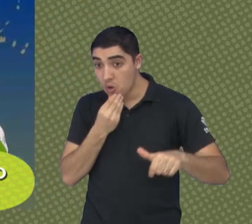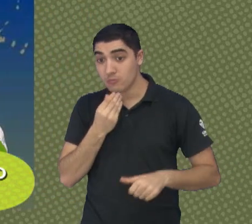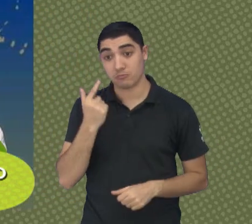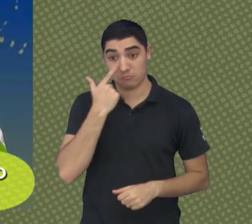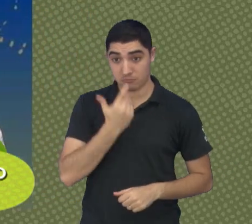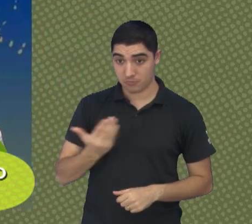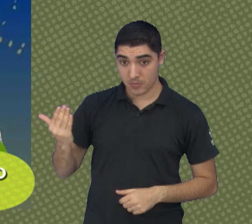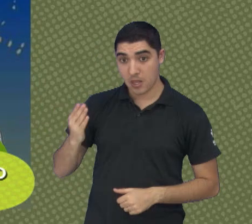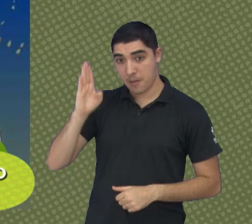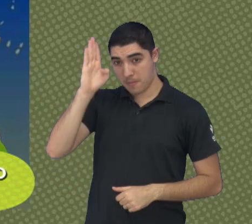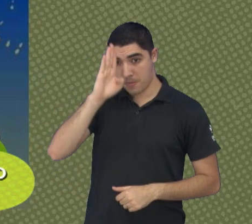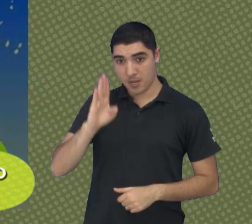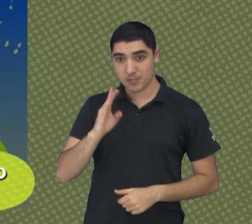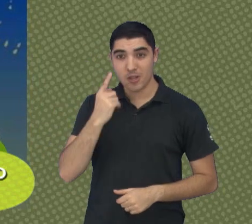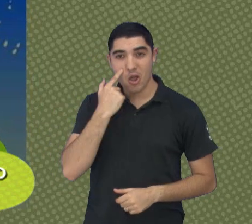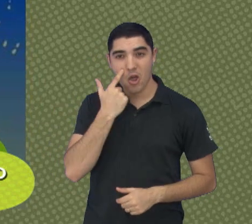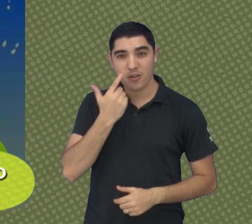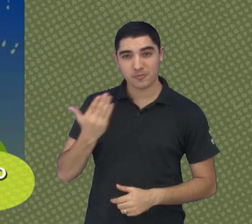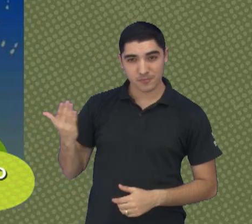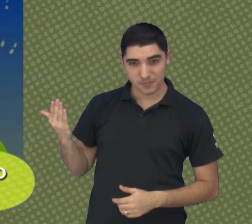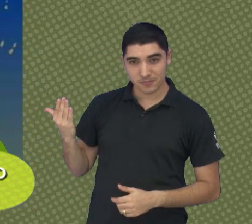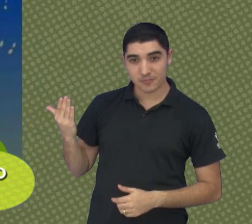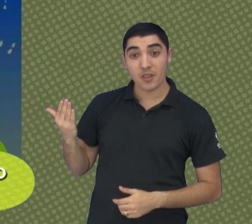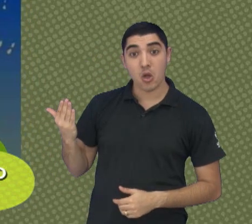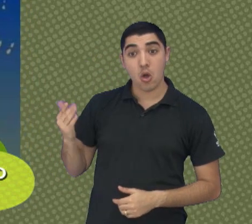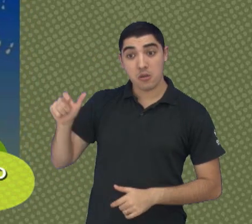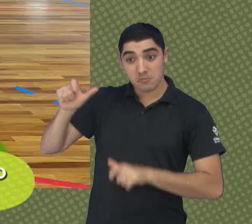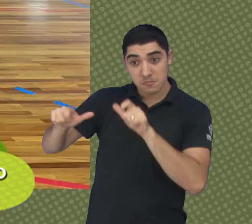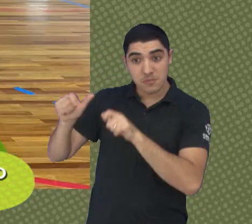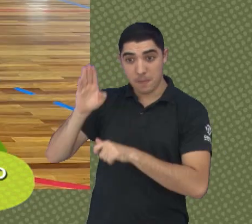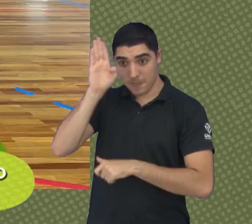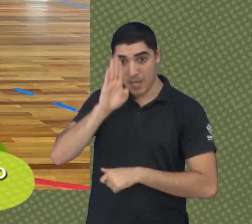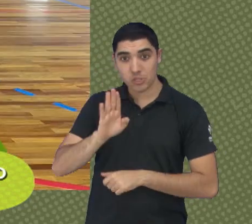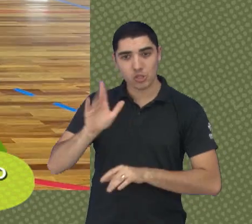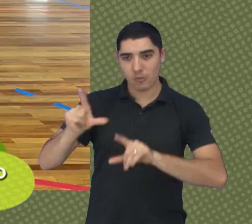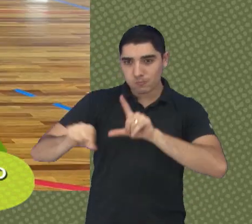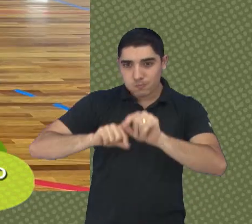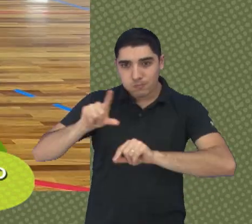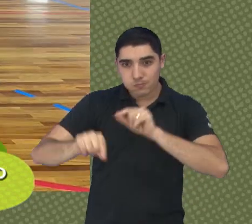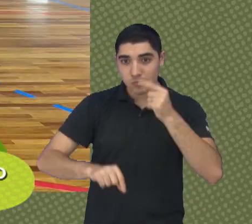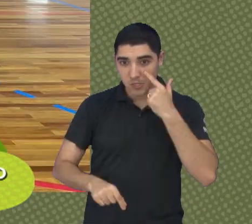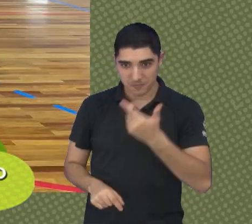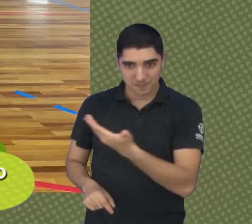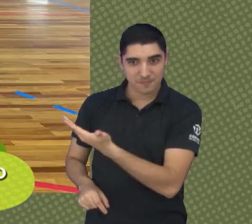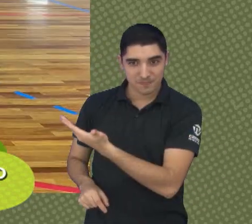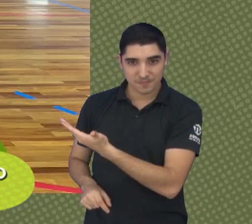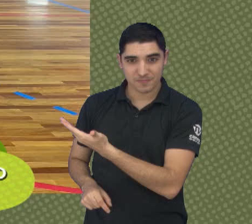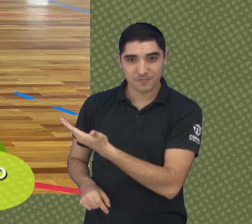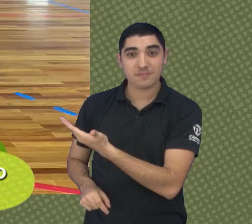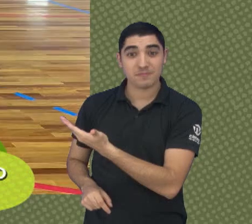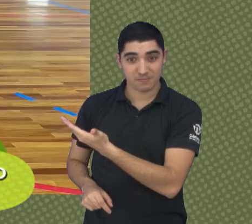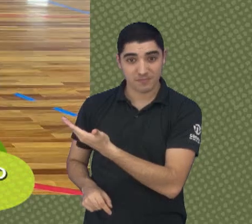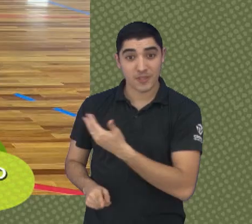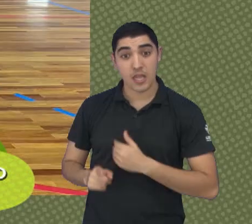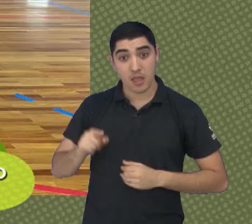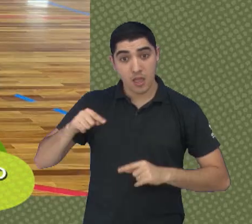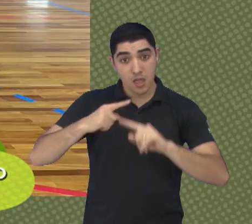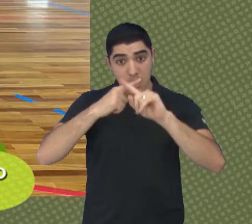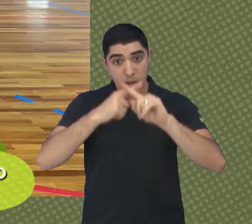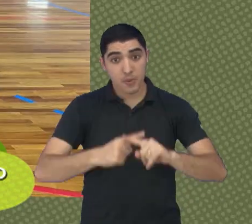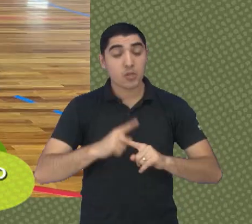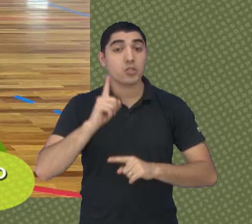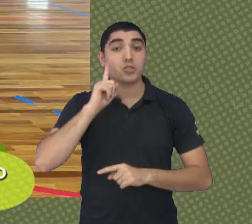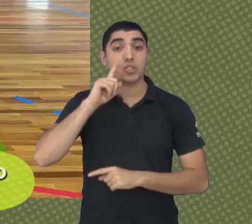seleção brasileira masculina e feminina, você está vendo aí, são essas aí, já foram convocadas, você está vendo aí na tela. A abertura oficial do torneio será no dia